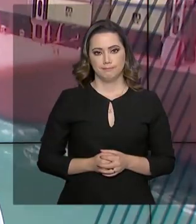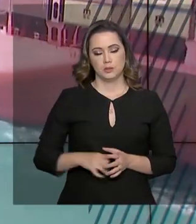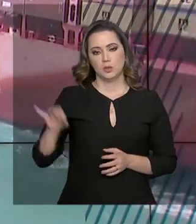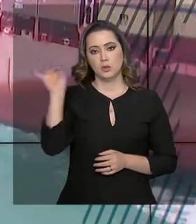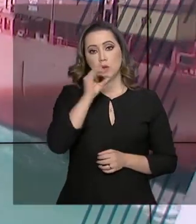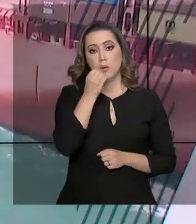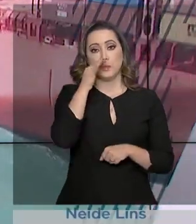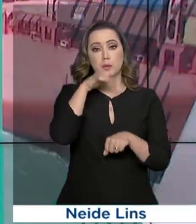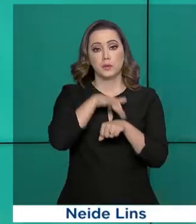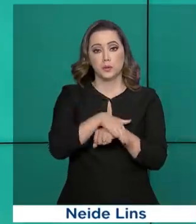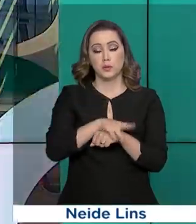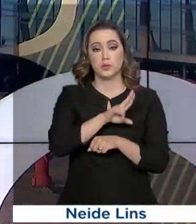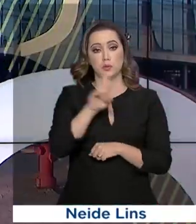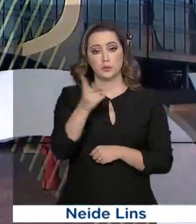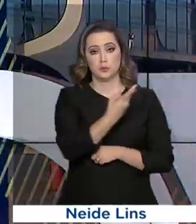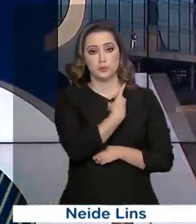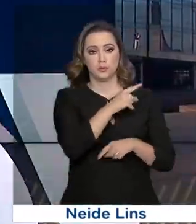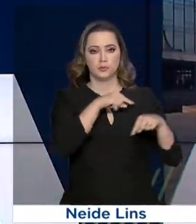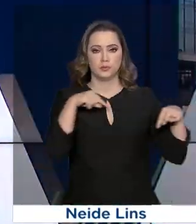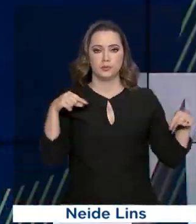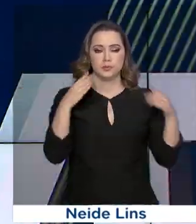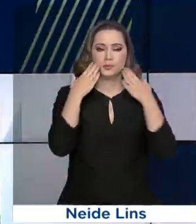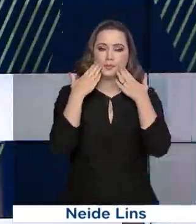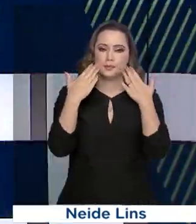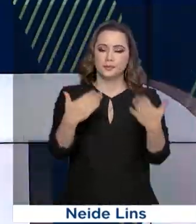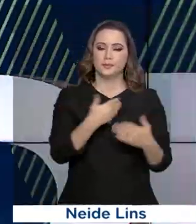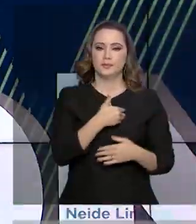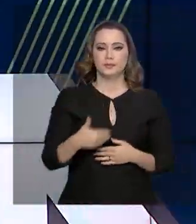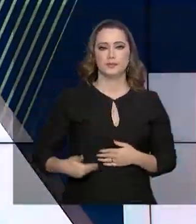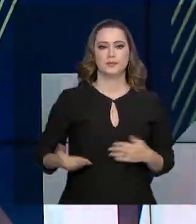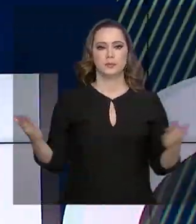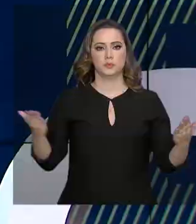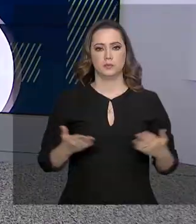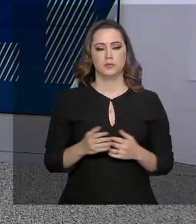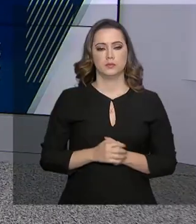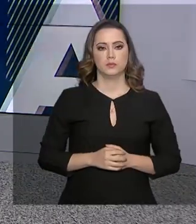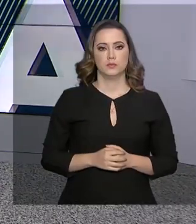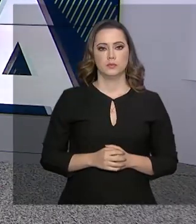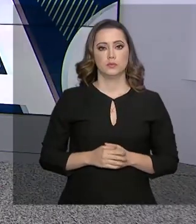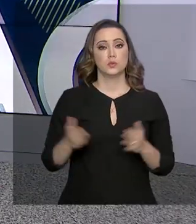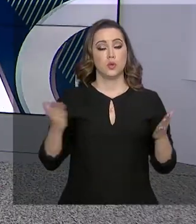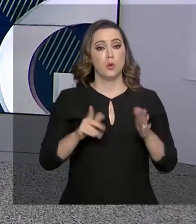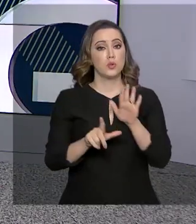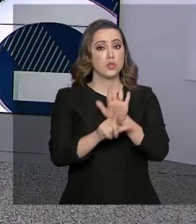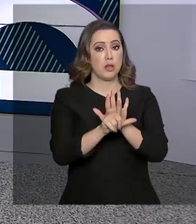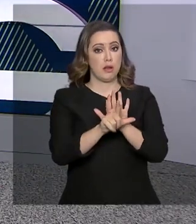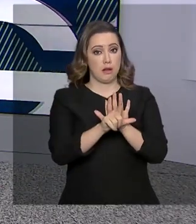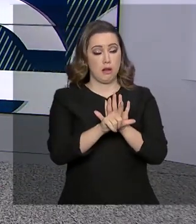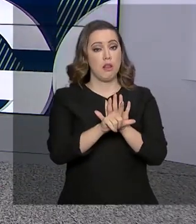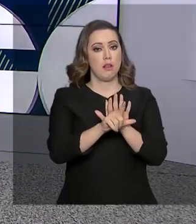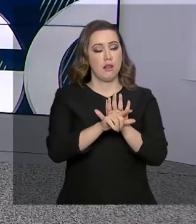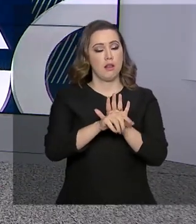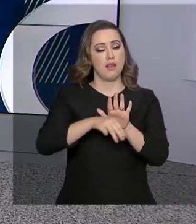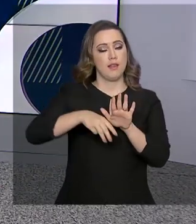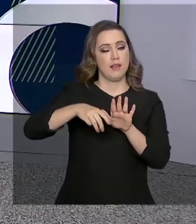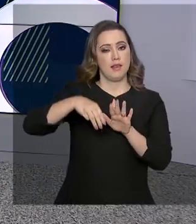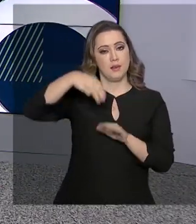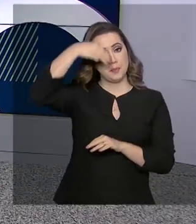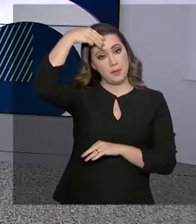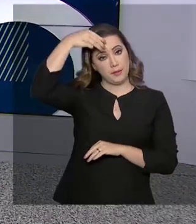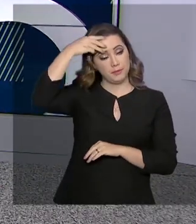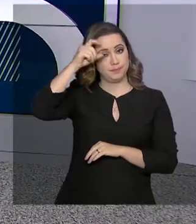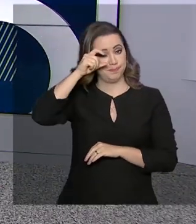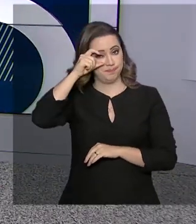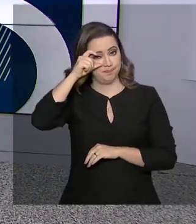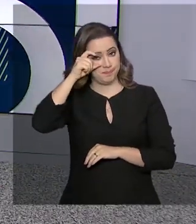Olá, boa noite. Eu sou Roberto Camargo e está no ar mais um Governo Agora. Hoje, a Lei Maria da Penha completa 13